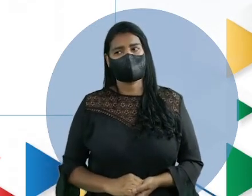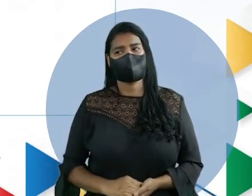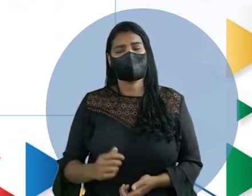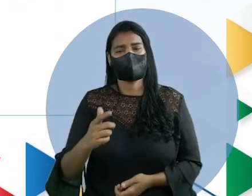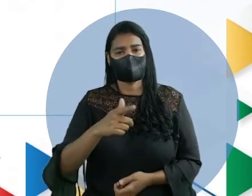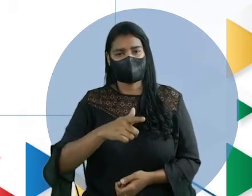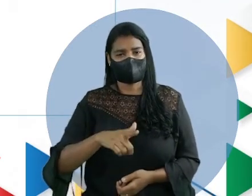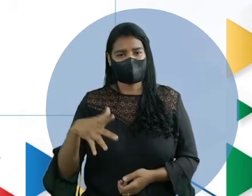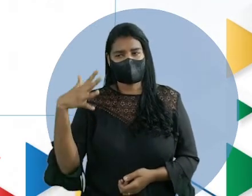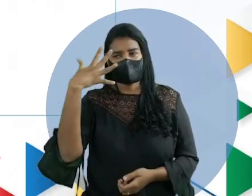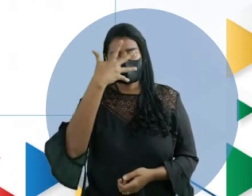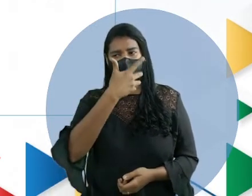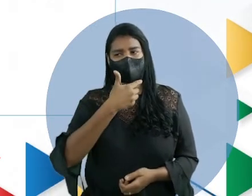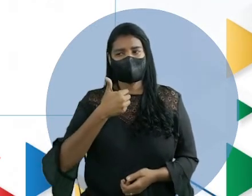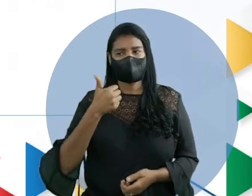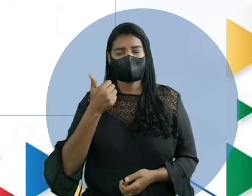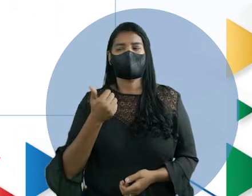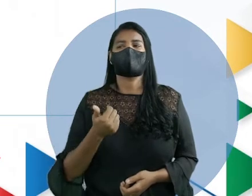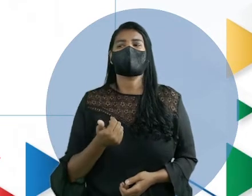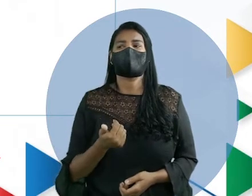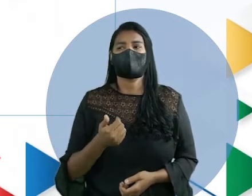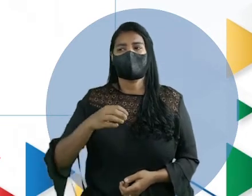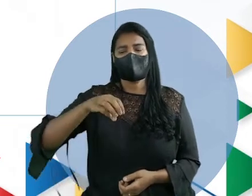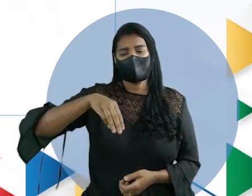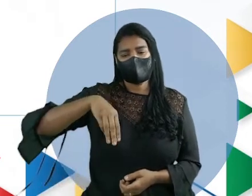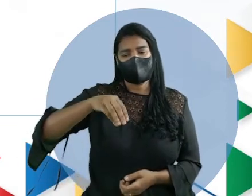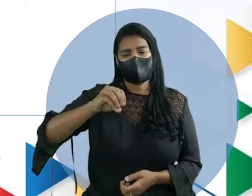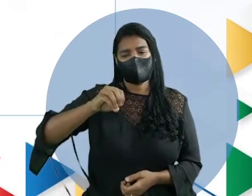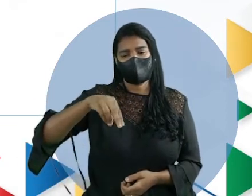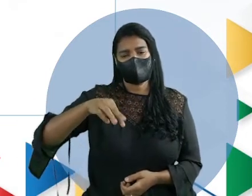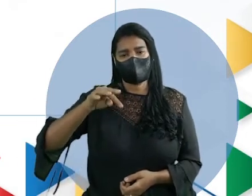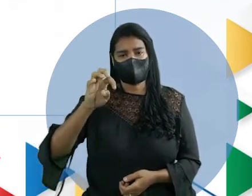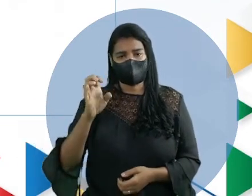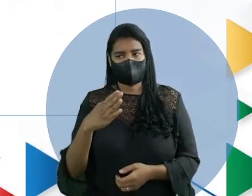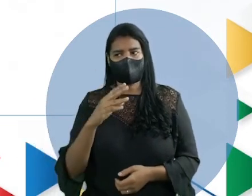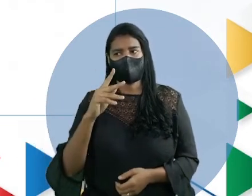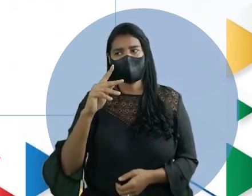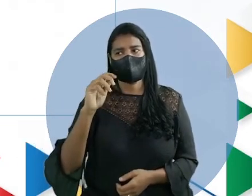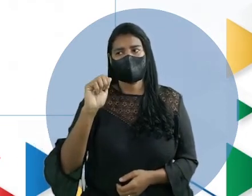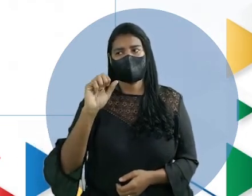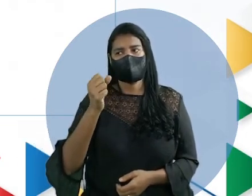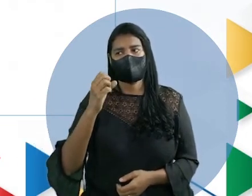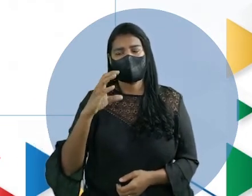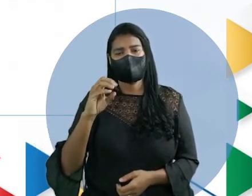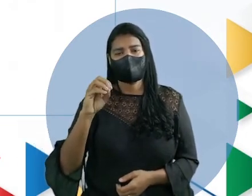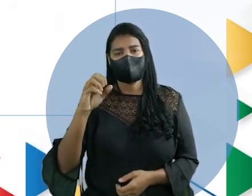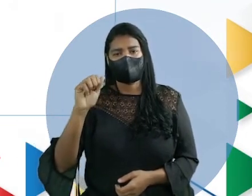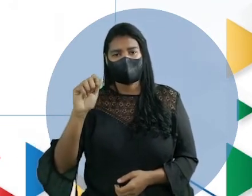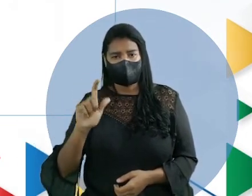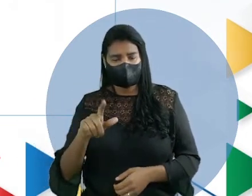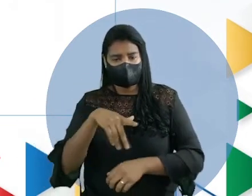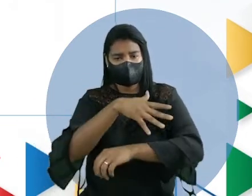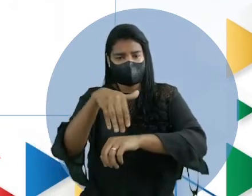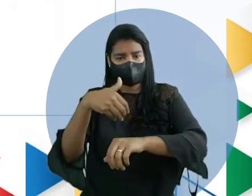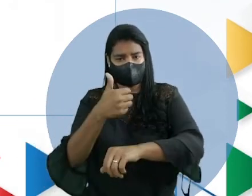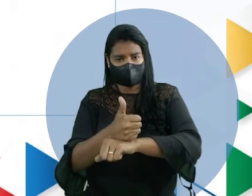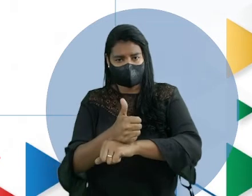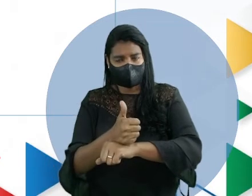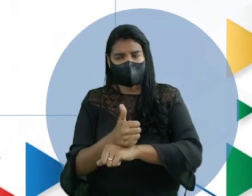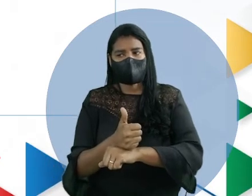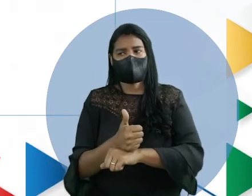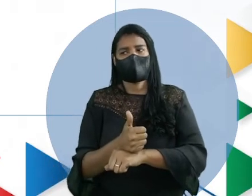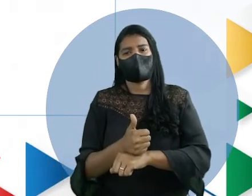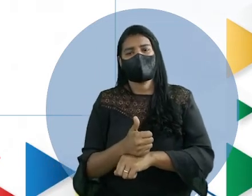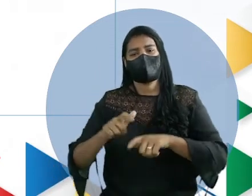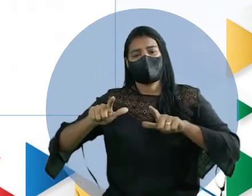Outra beleza natural, é o Monte Pascual. Parque Nacional e Histórico do Monte Pascual.